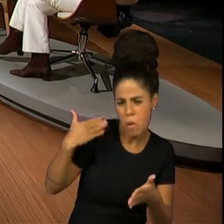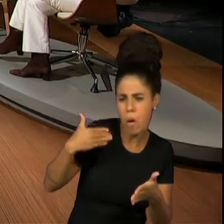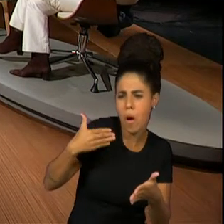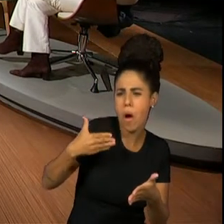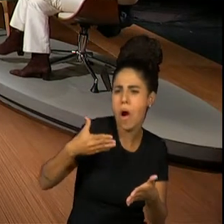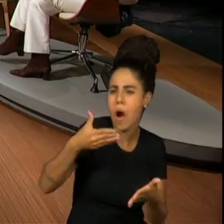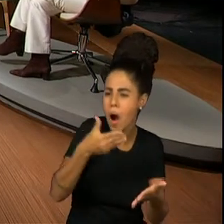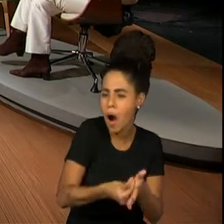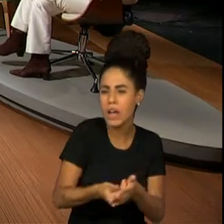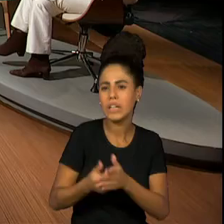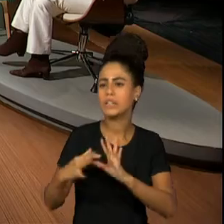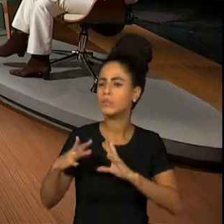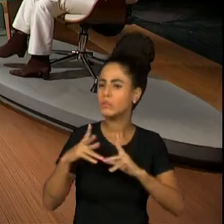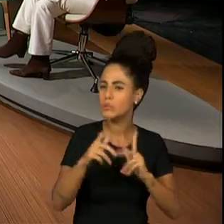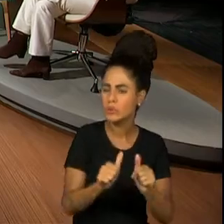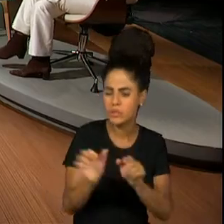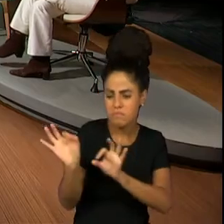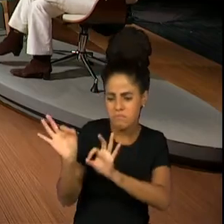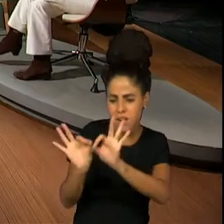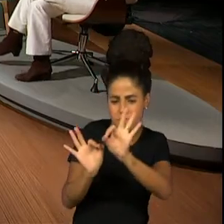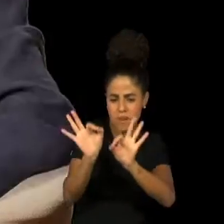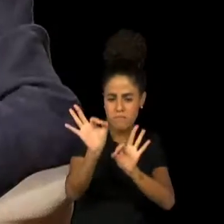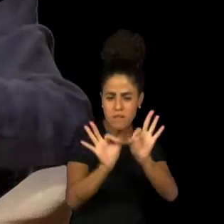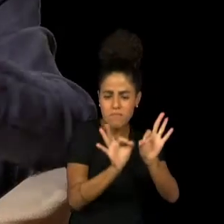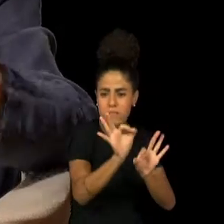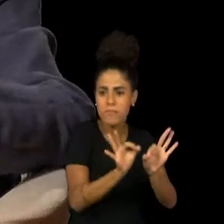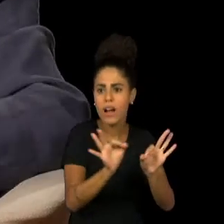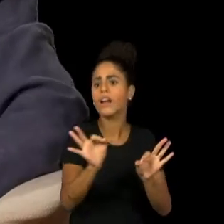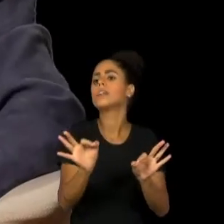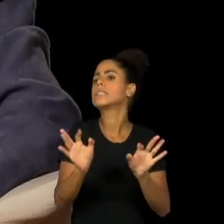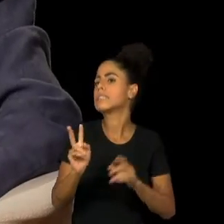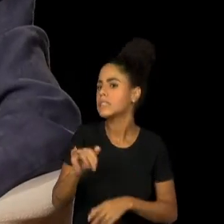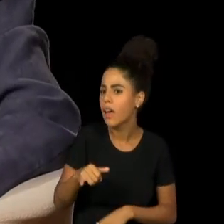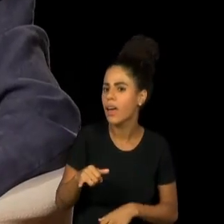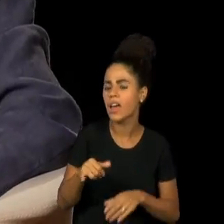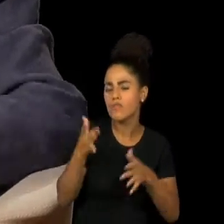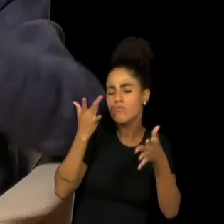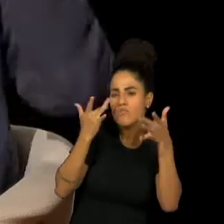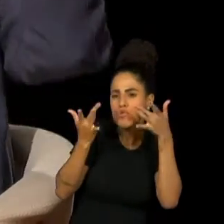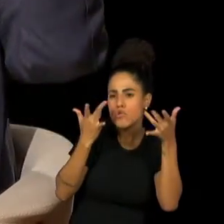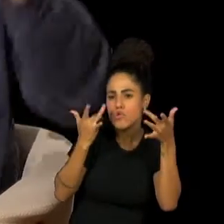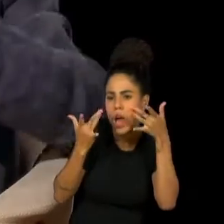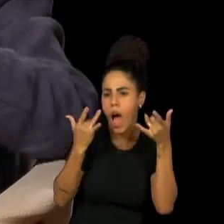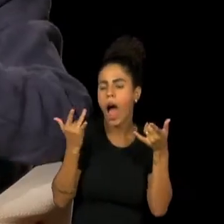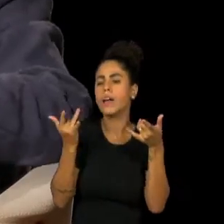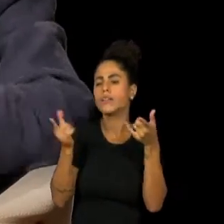umas produções maravilhosas junto ao teatro musical.